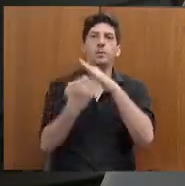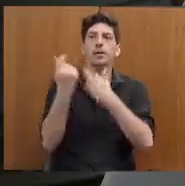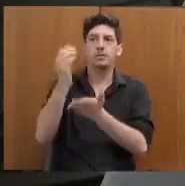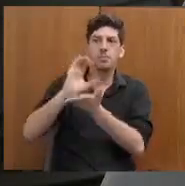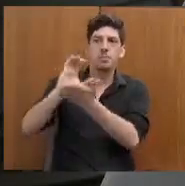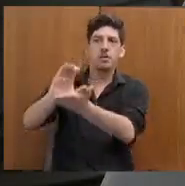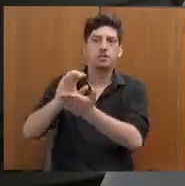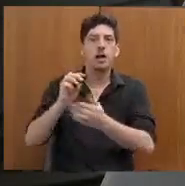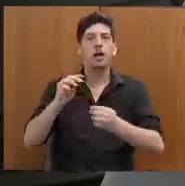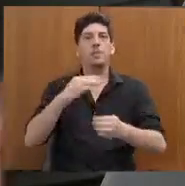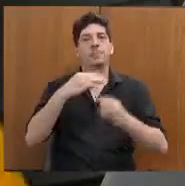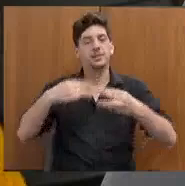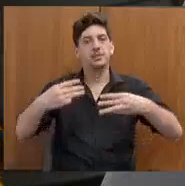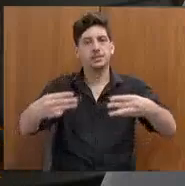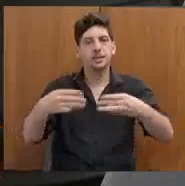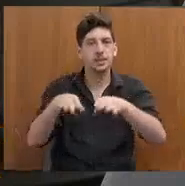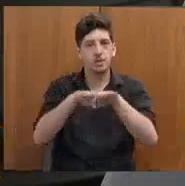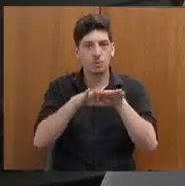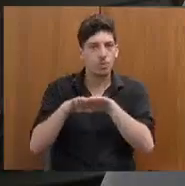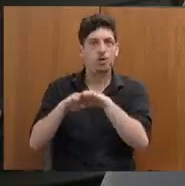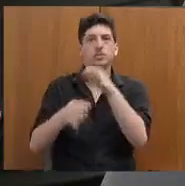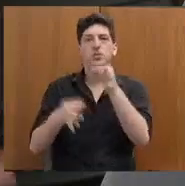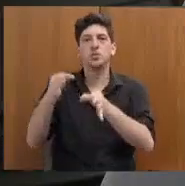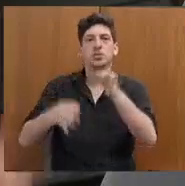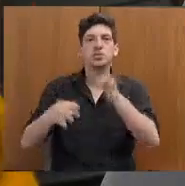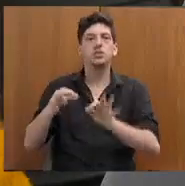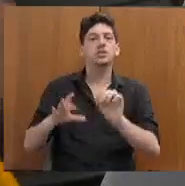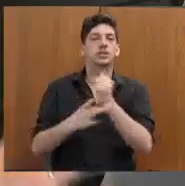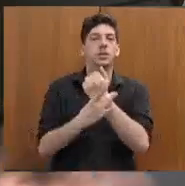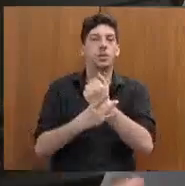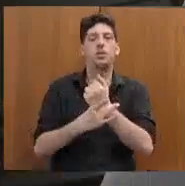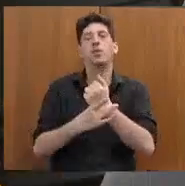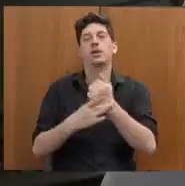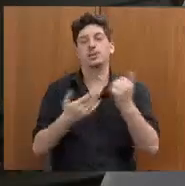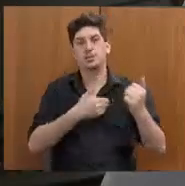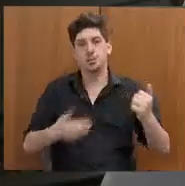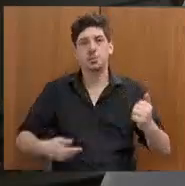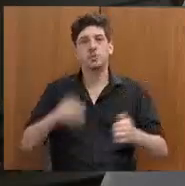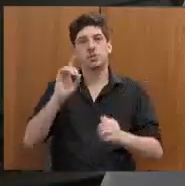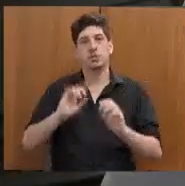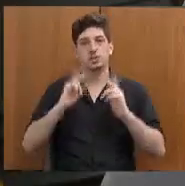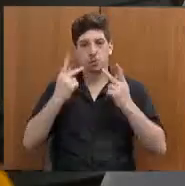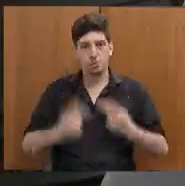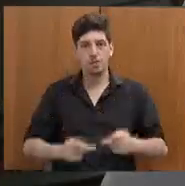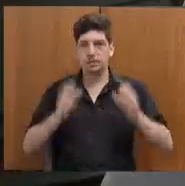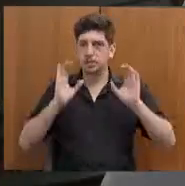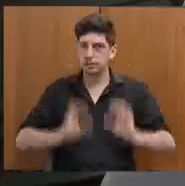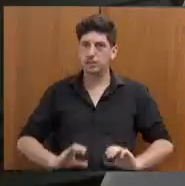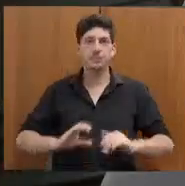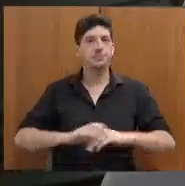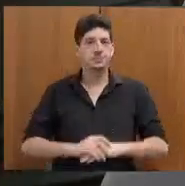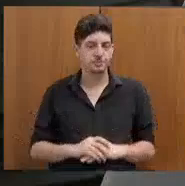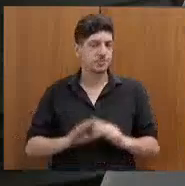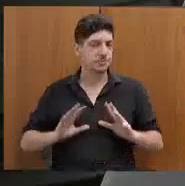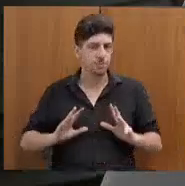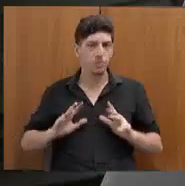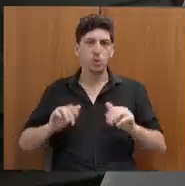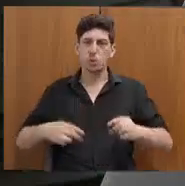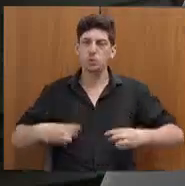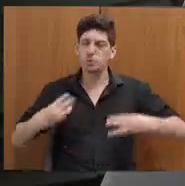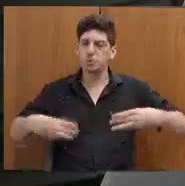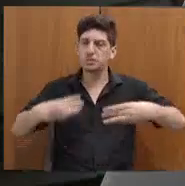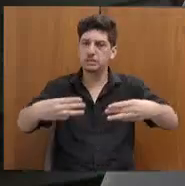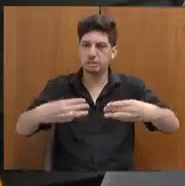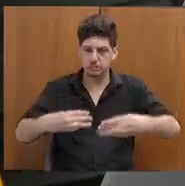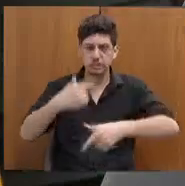Esporte, Igualdade Racial, Justiça e Segurança Pública, Direitos Humanos e Cidadania. Foram todos os ministérios que atuaram